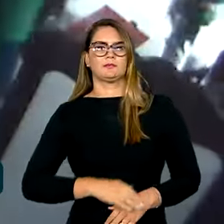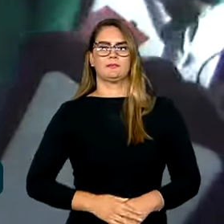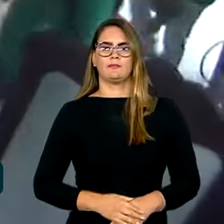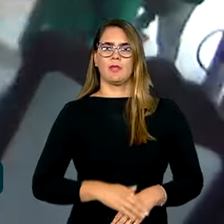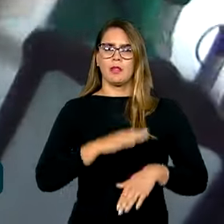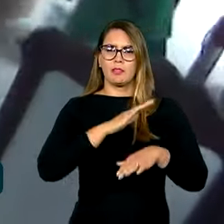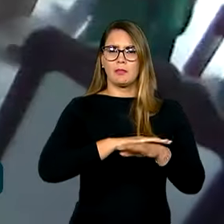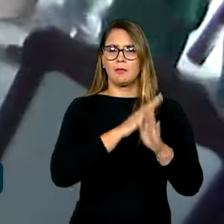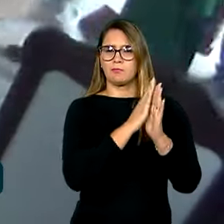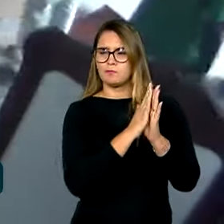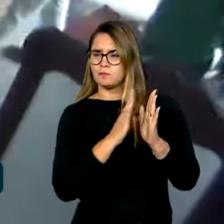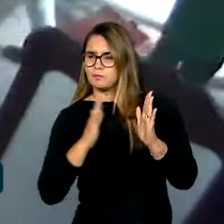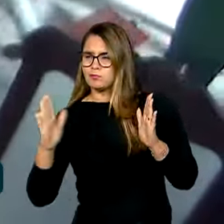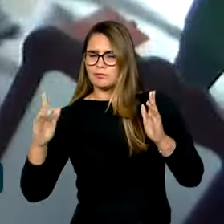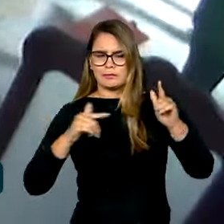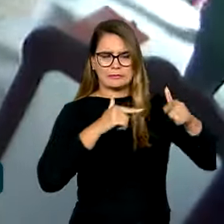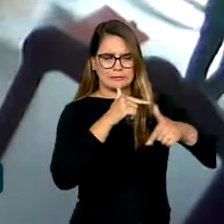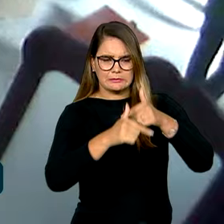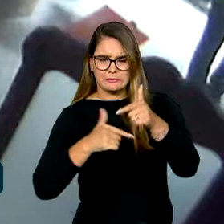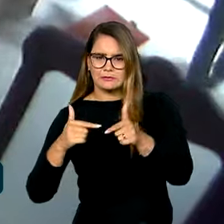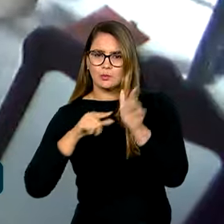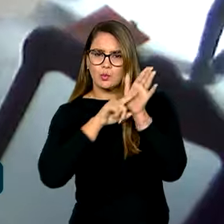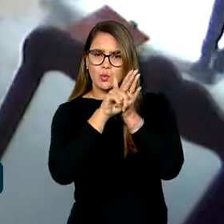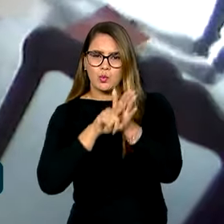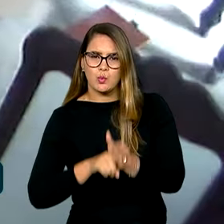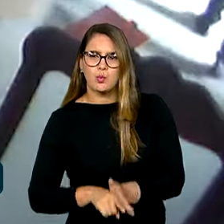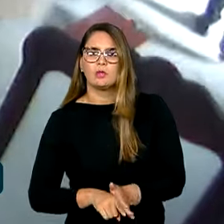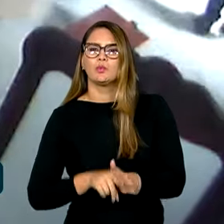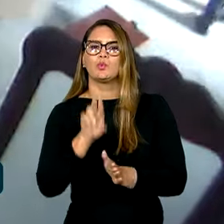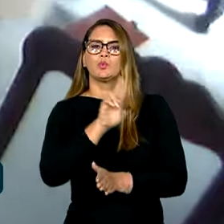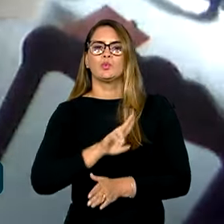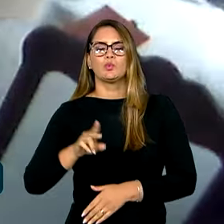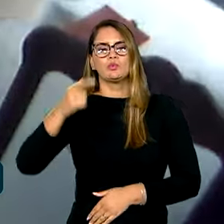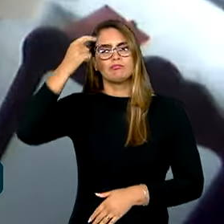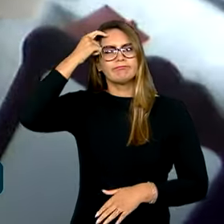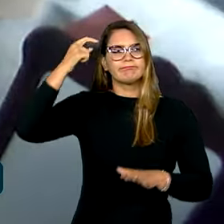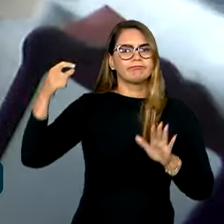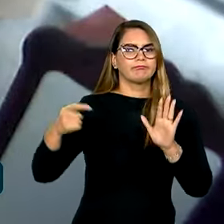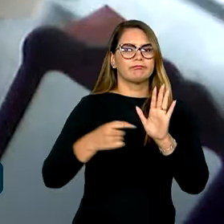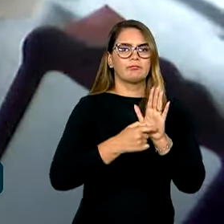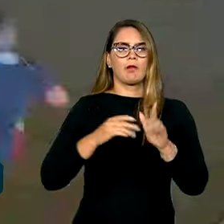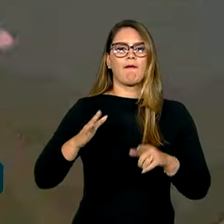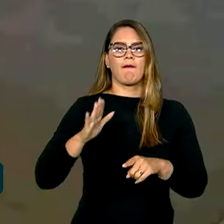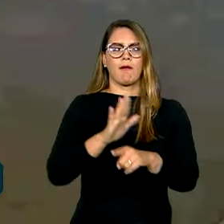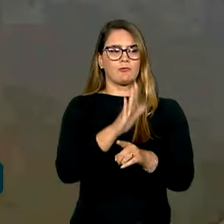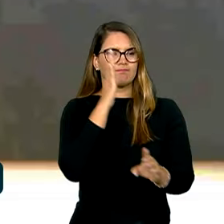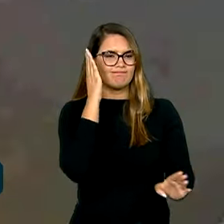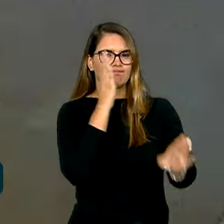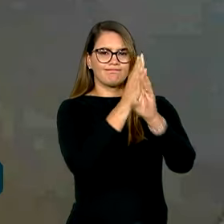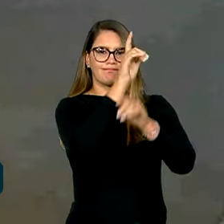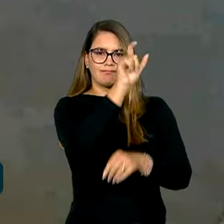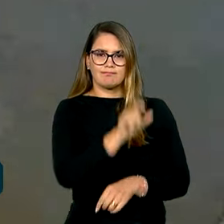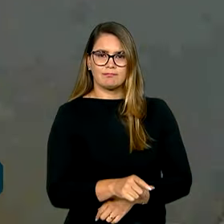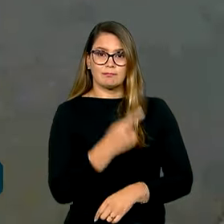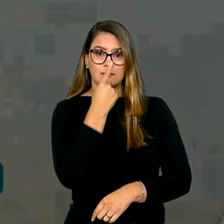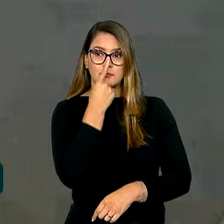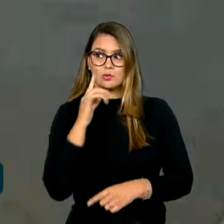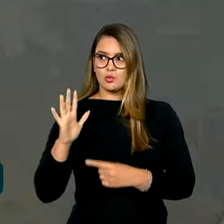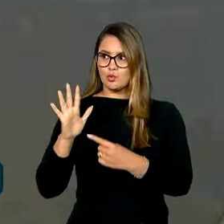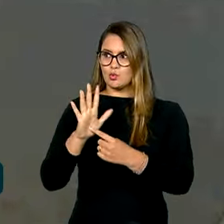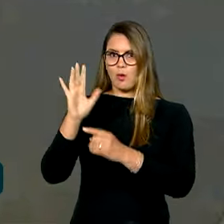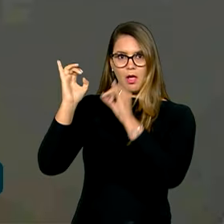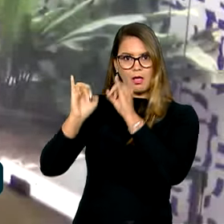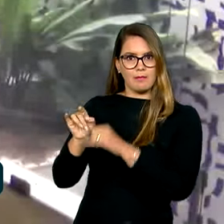de um longo trabalho de perícia e com o auxílio de um sistema que usou inteligência artificial para ajudar a identificar quem aparecia nas